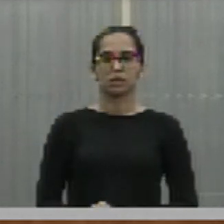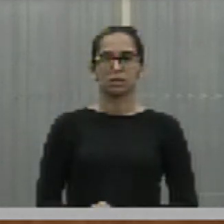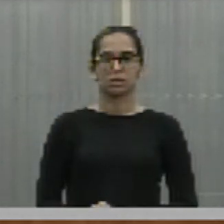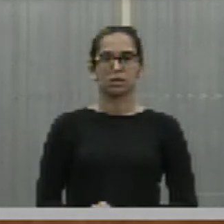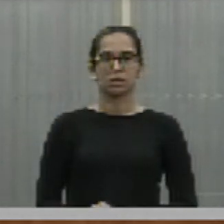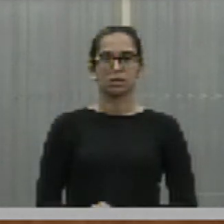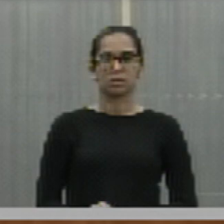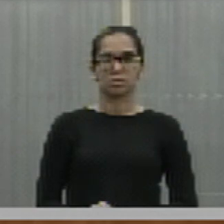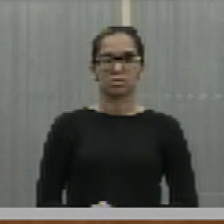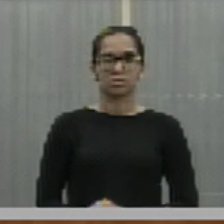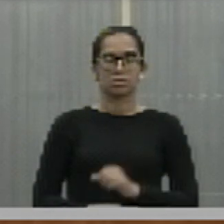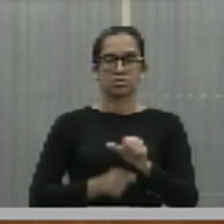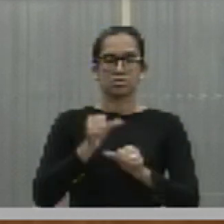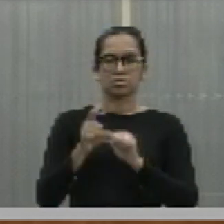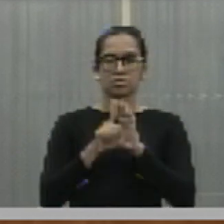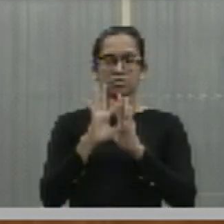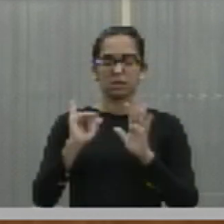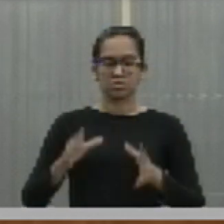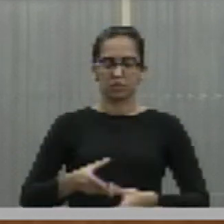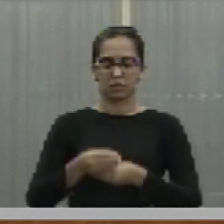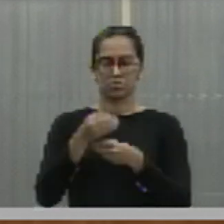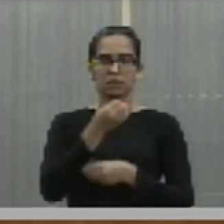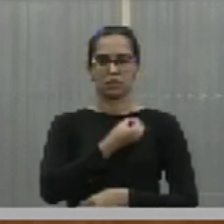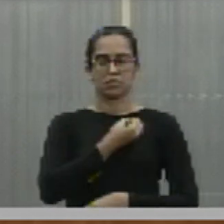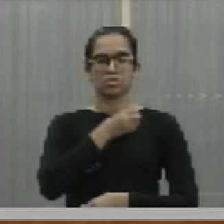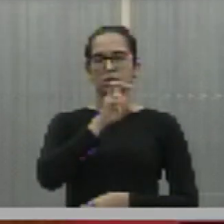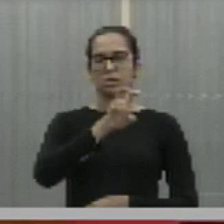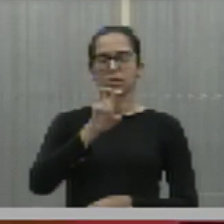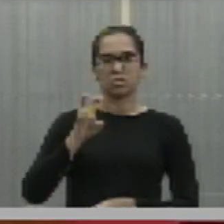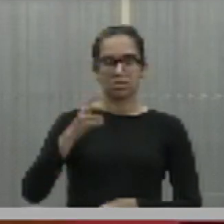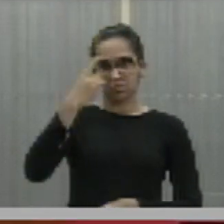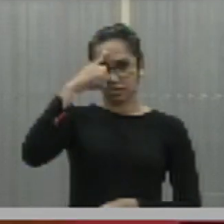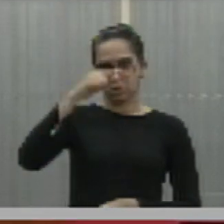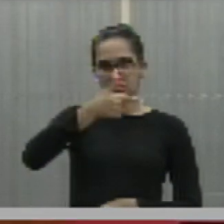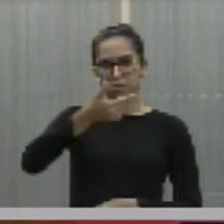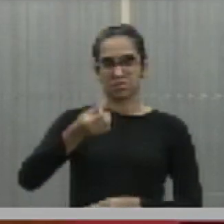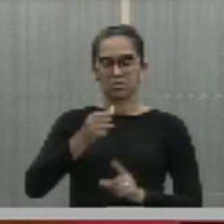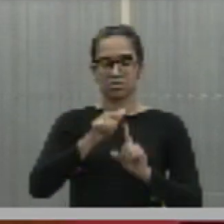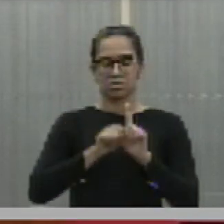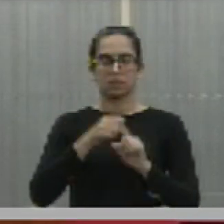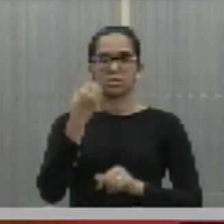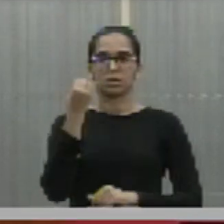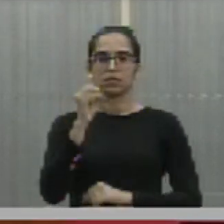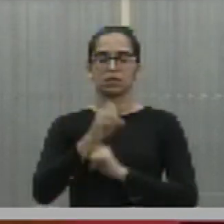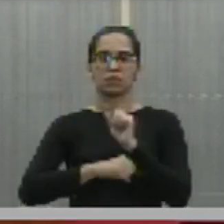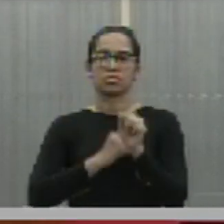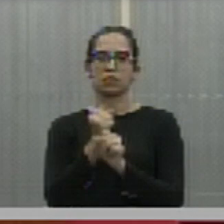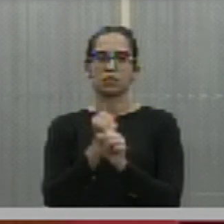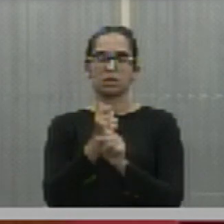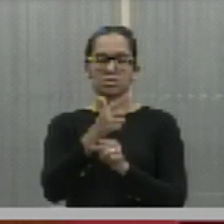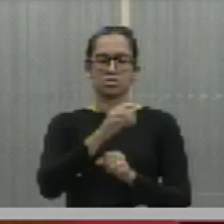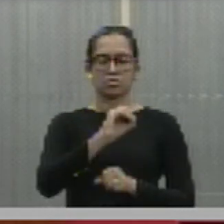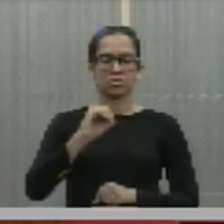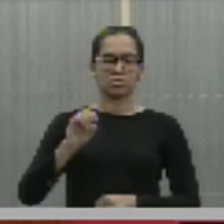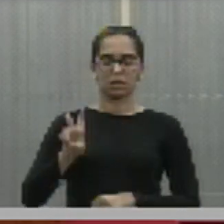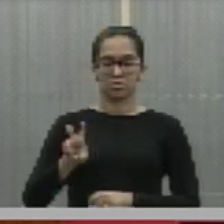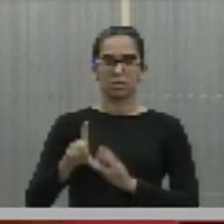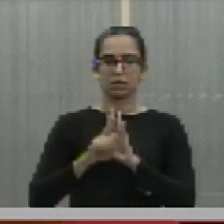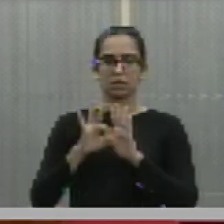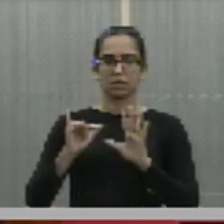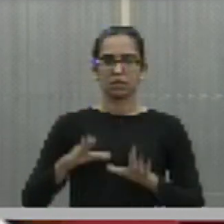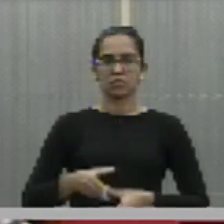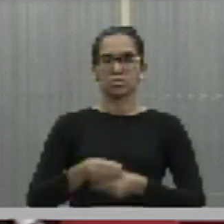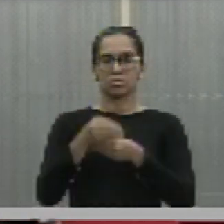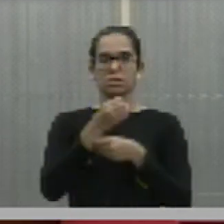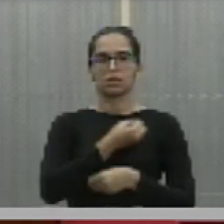altera a lei complementar número 55, de 26 de outubro de 2005, a lei complementar número 37,